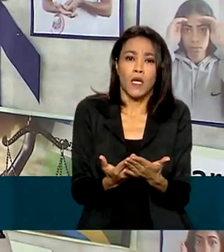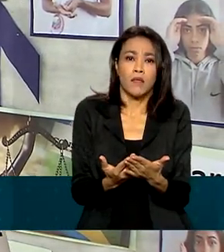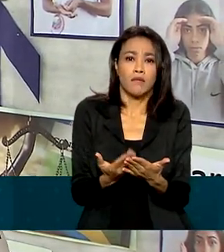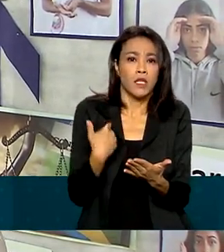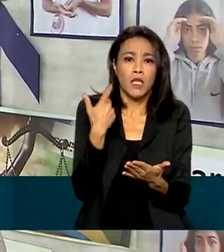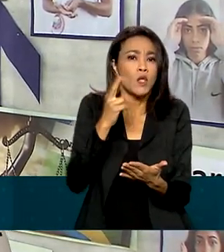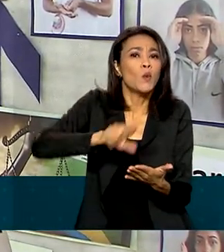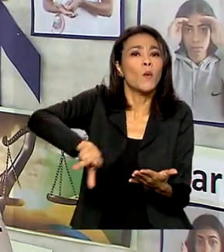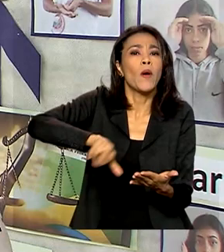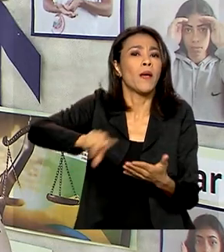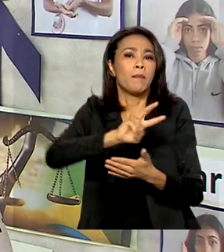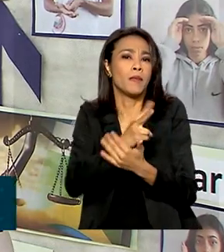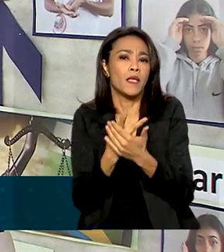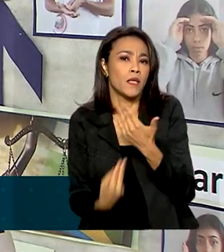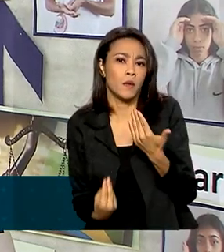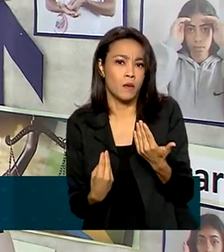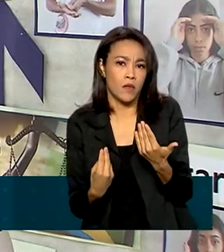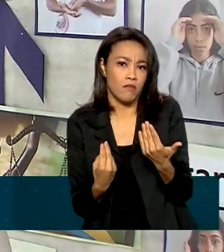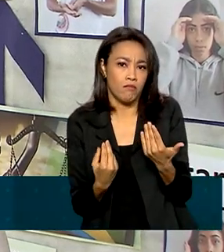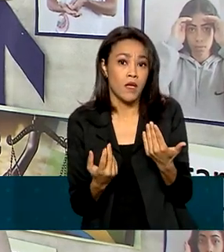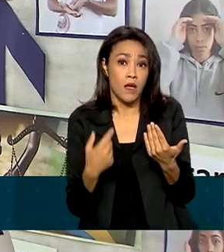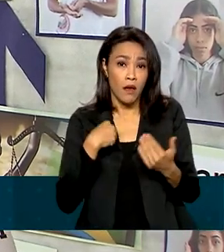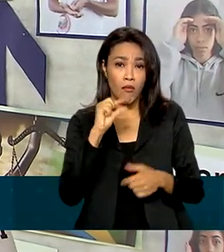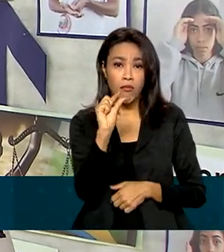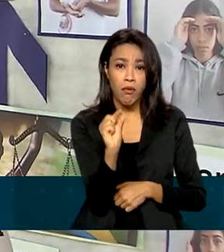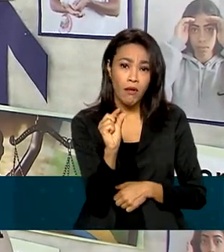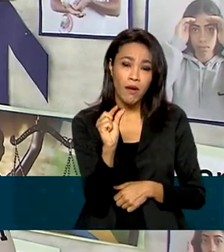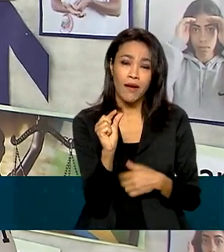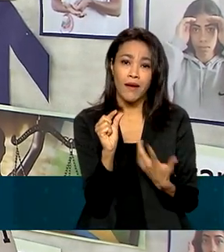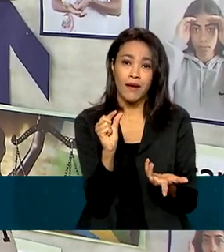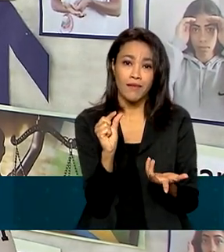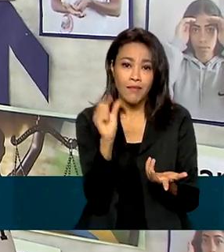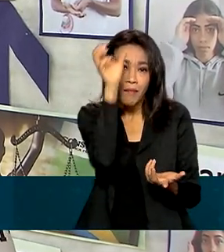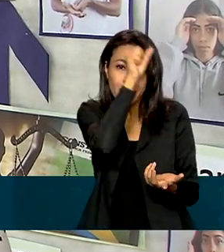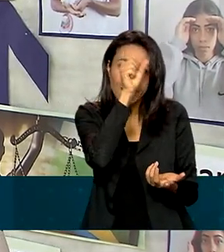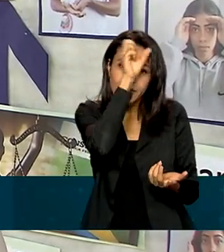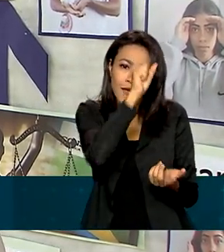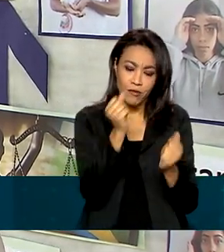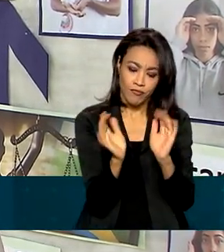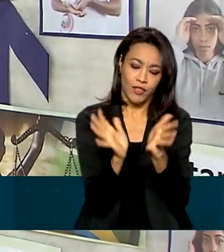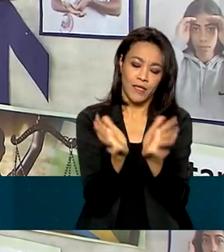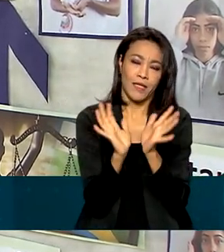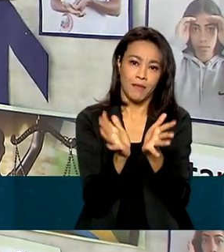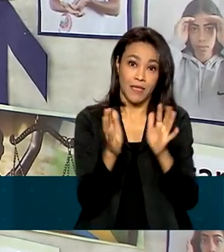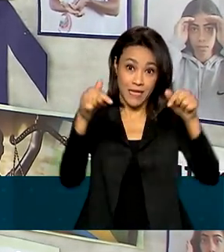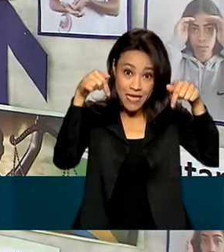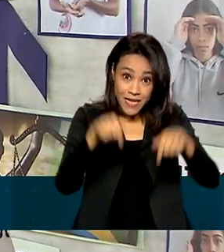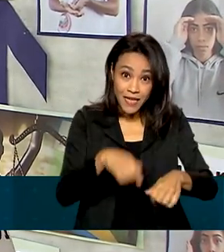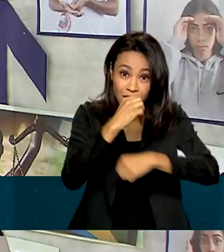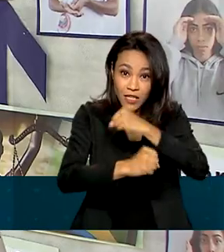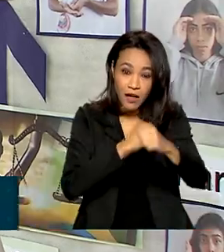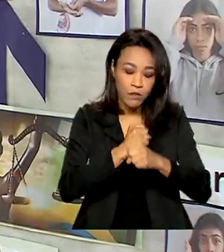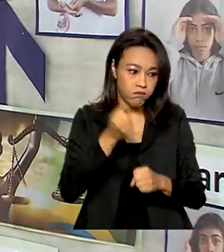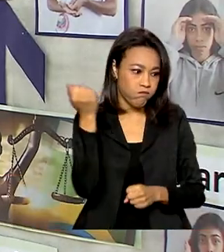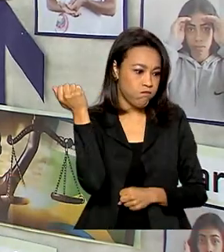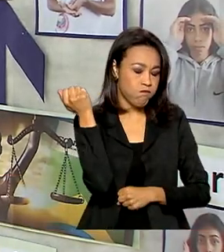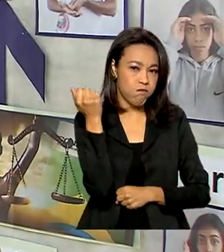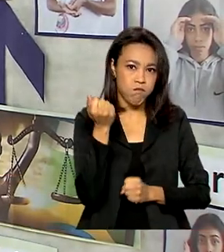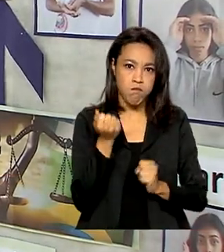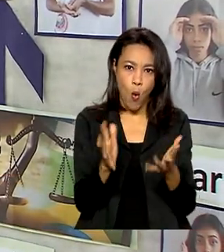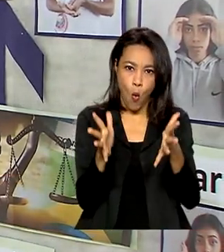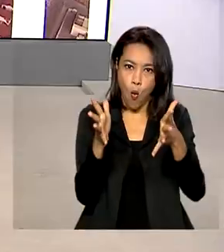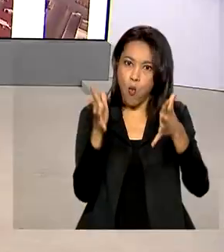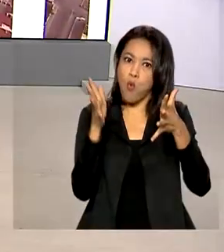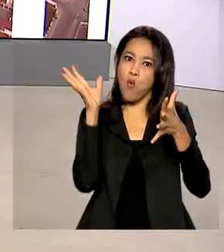que nem a bilíngue, eu tinha pouco aprendizado de Libras. E esse ano eu consegui aprender muito